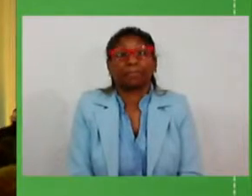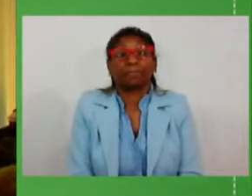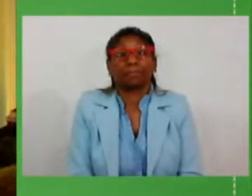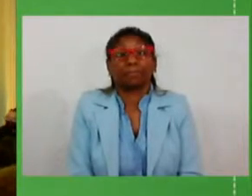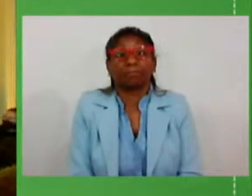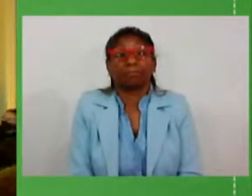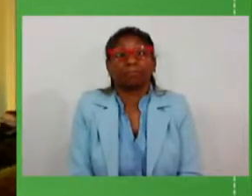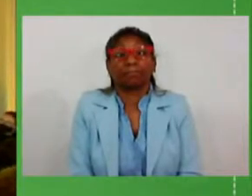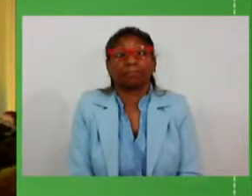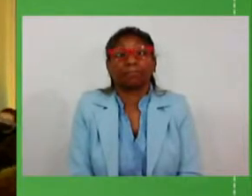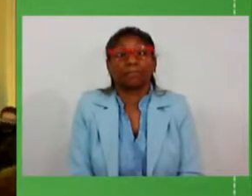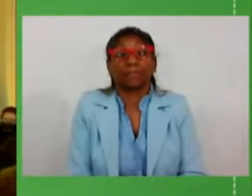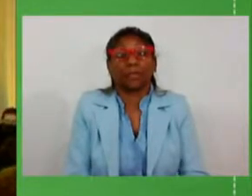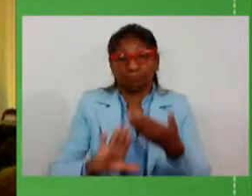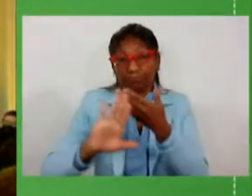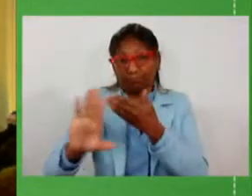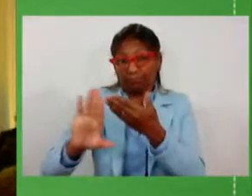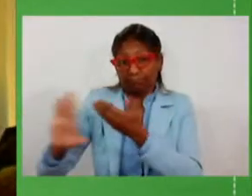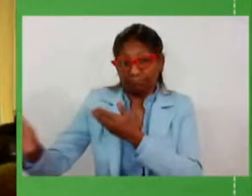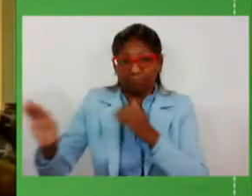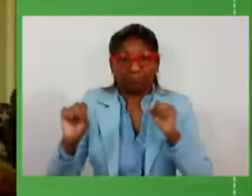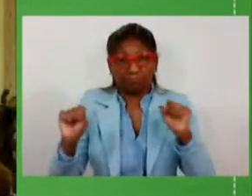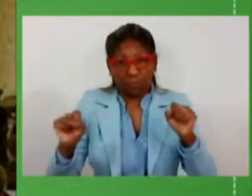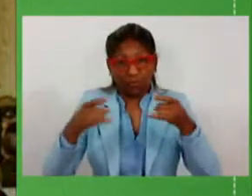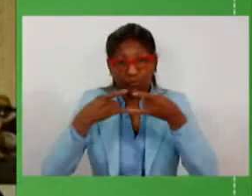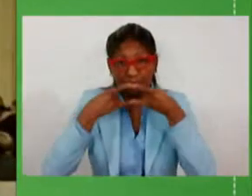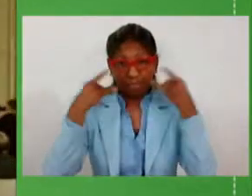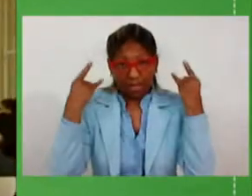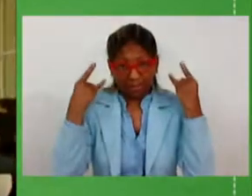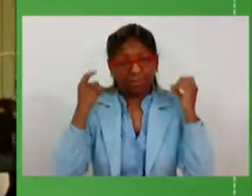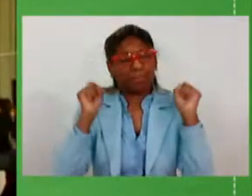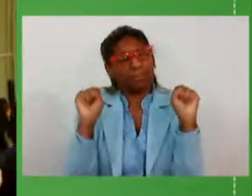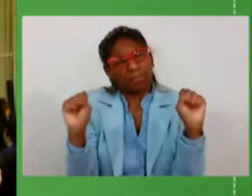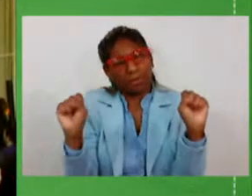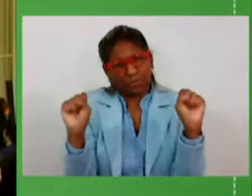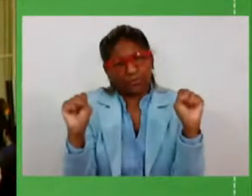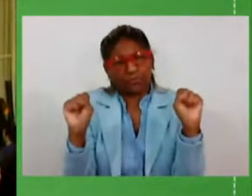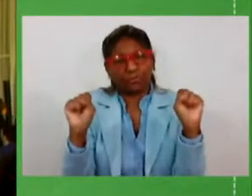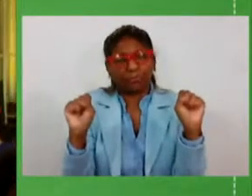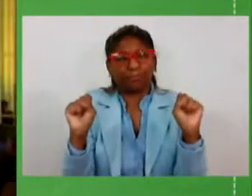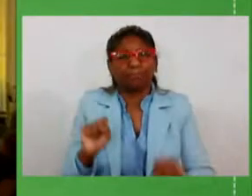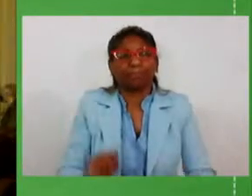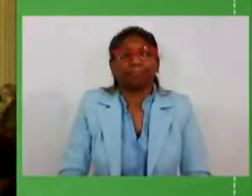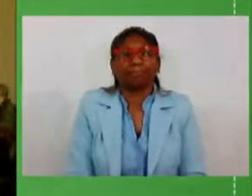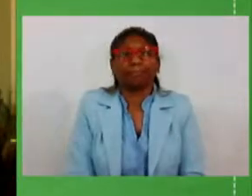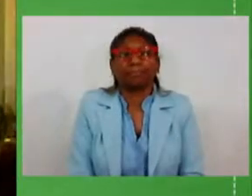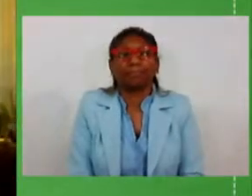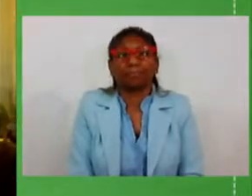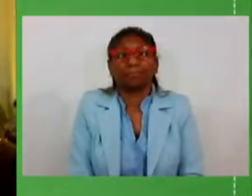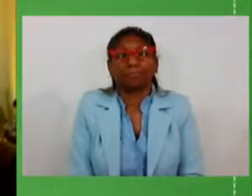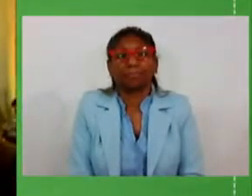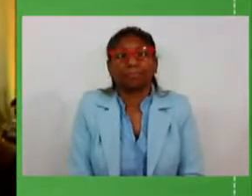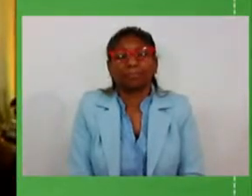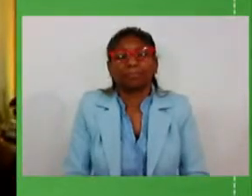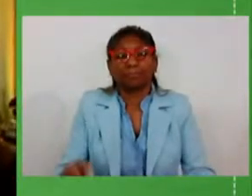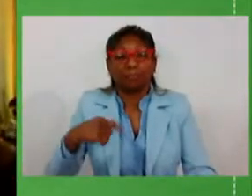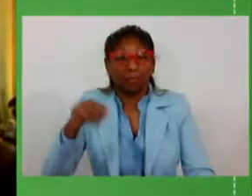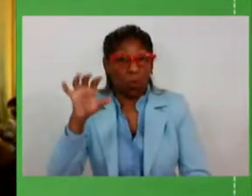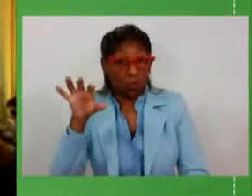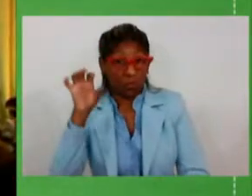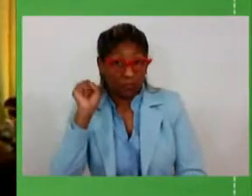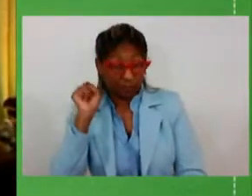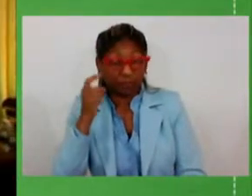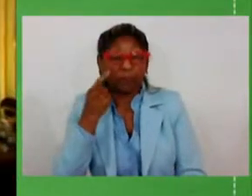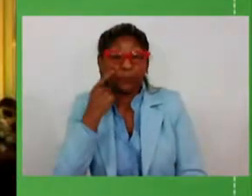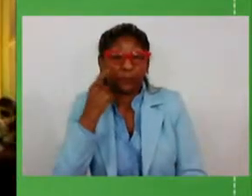segura, que a gente possa tirar a máscara para evitar problemas no áudio, mas que a gente tenha um Rio Grande do Sul